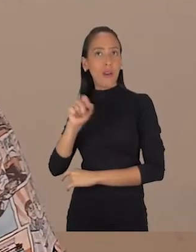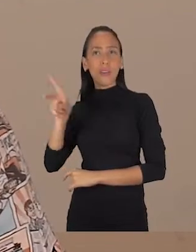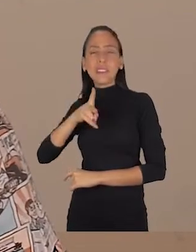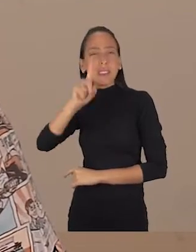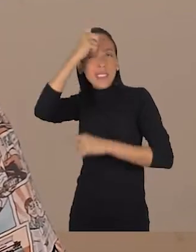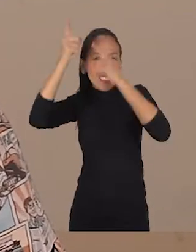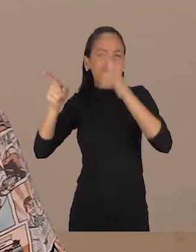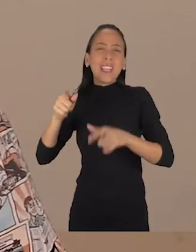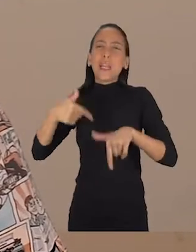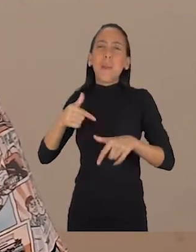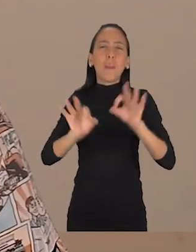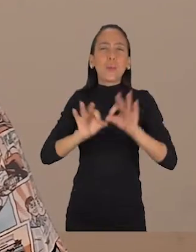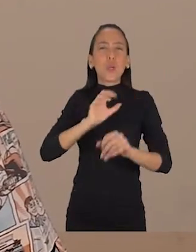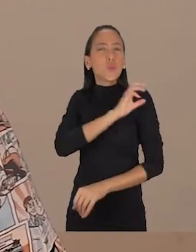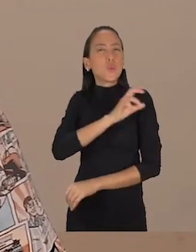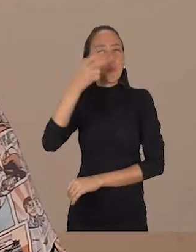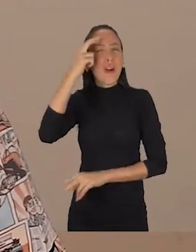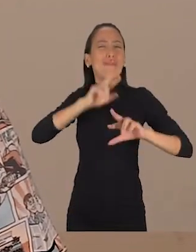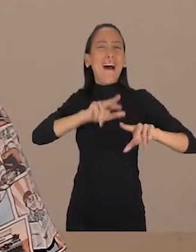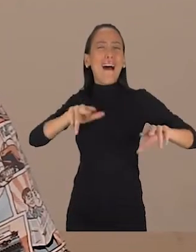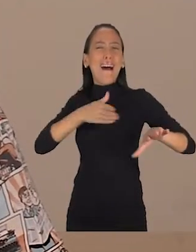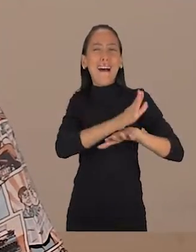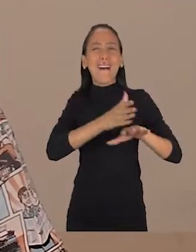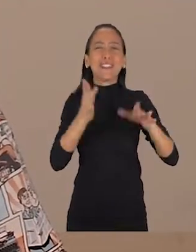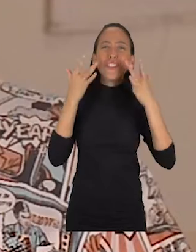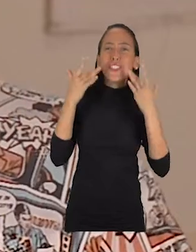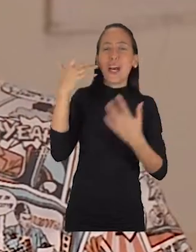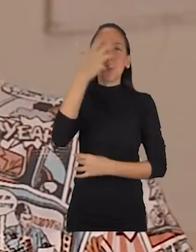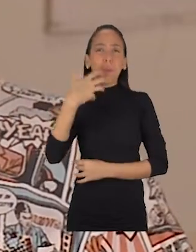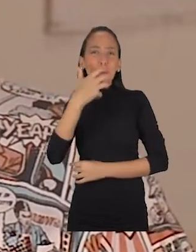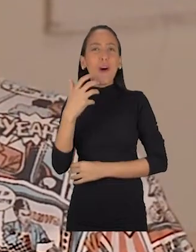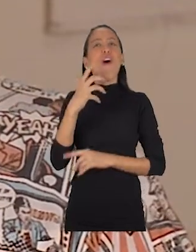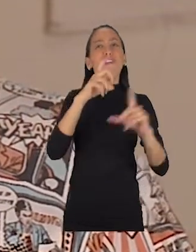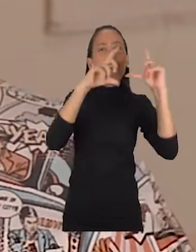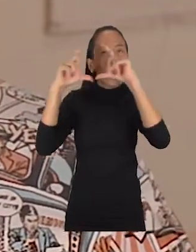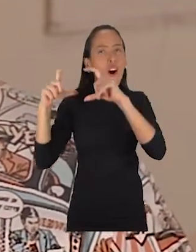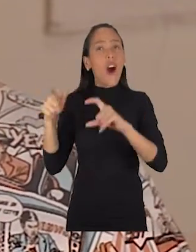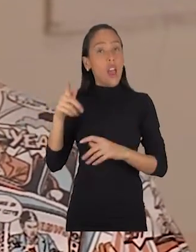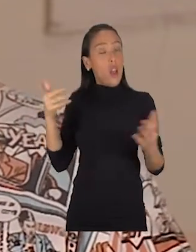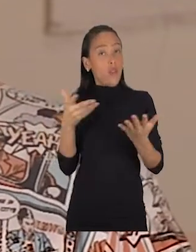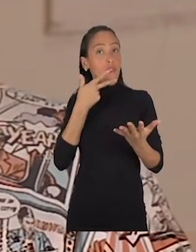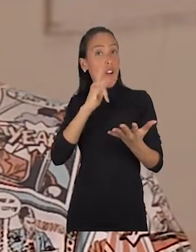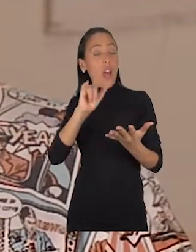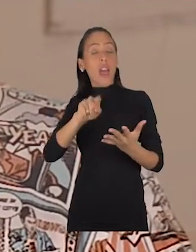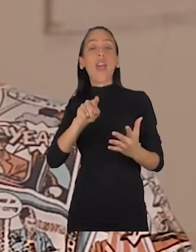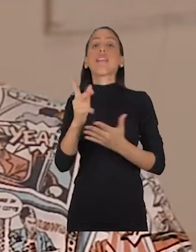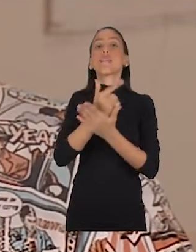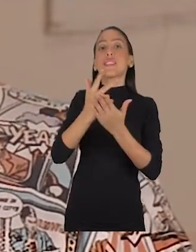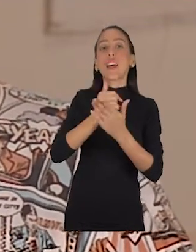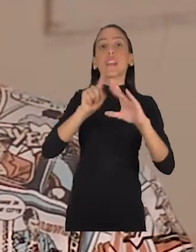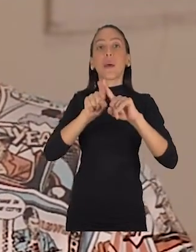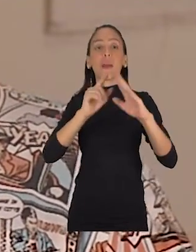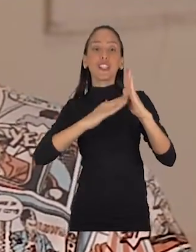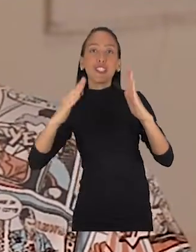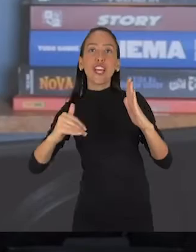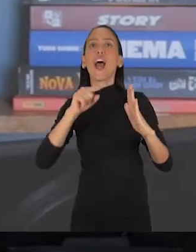culturais de tudo quanto é jeito. Teatro, musical, fotografia. E aqui ele vai falar sobre design, estética na arte e na cultura,